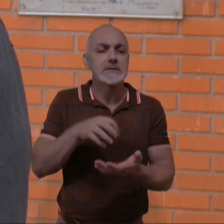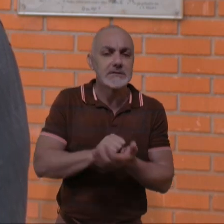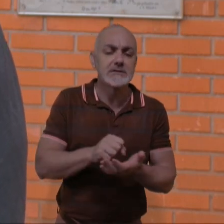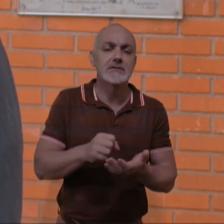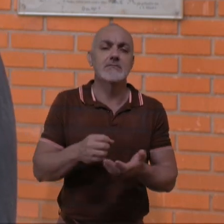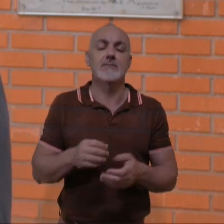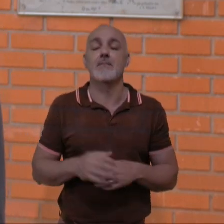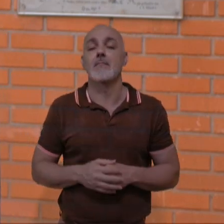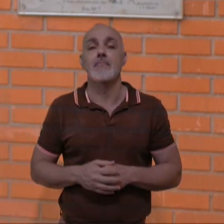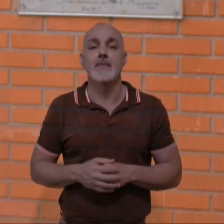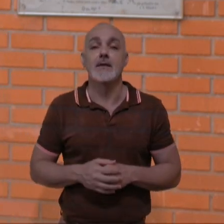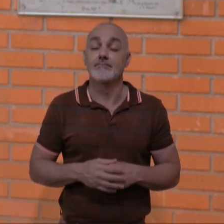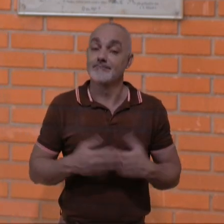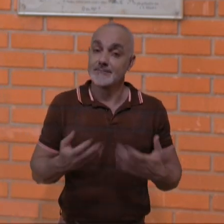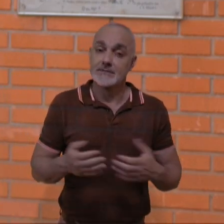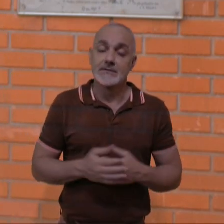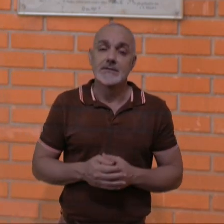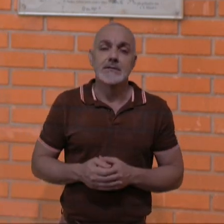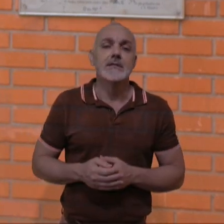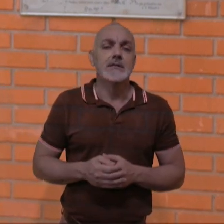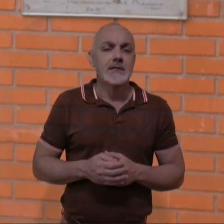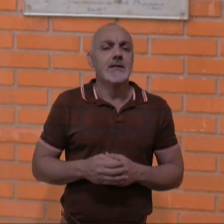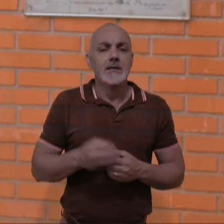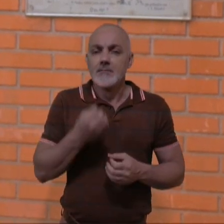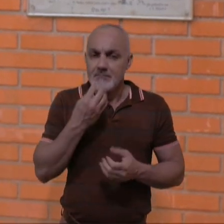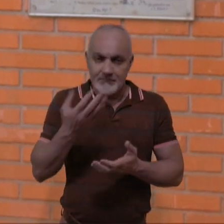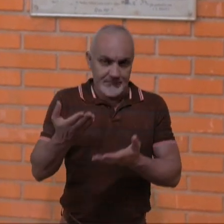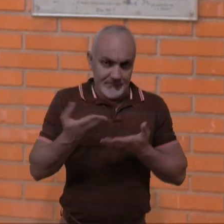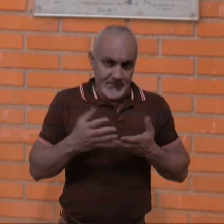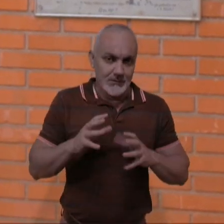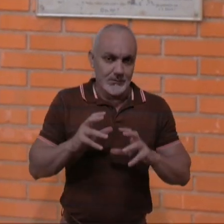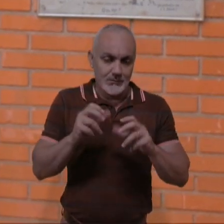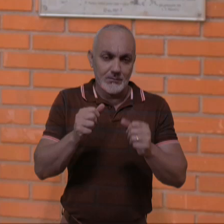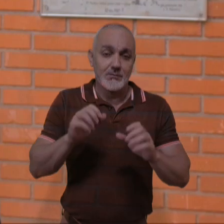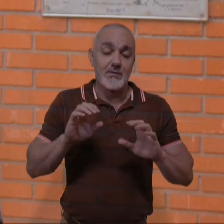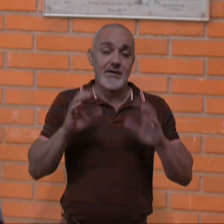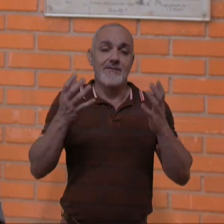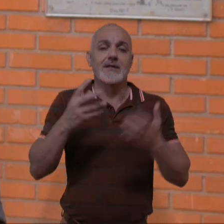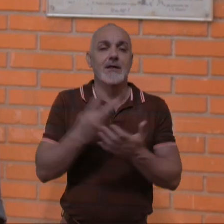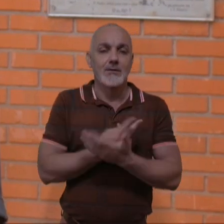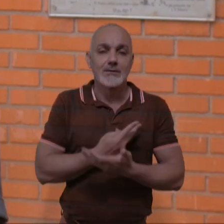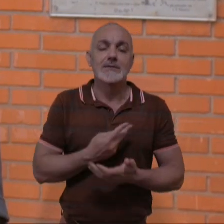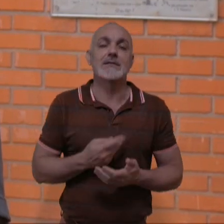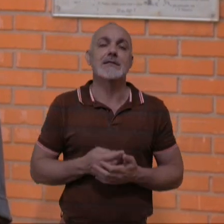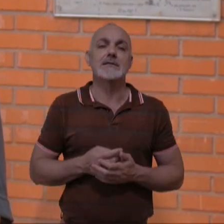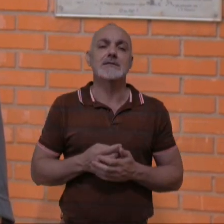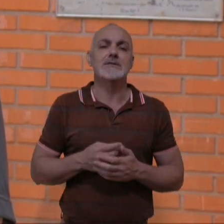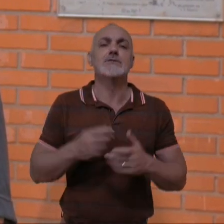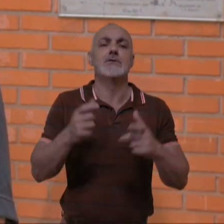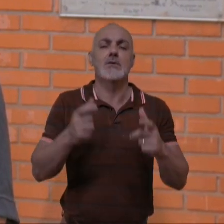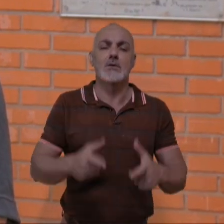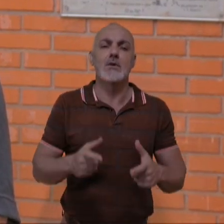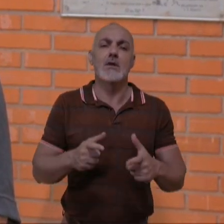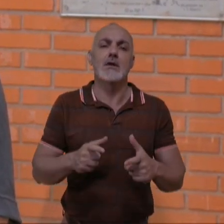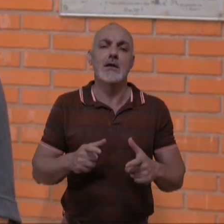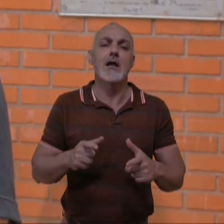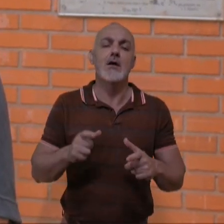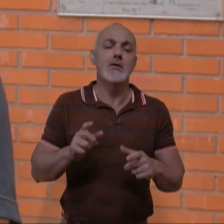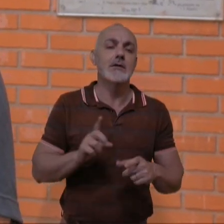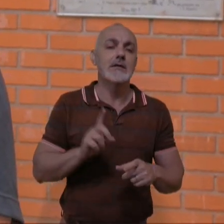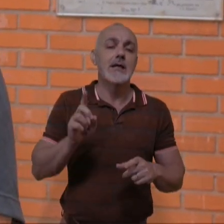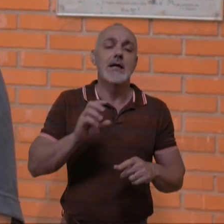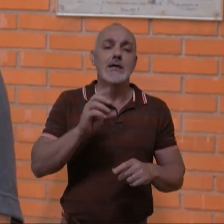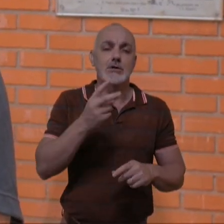Ah, sim. Olha, todos serão muito bem-vindos. O evento vai acontecer no auditório do Bloco